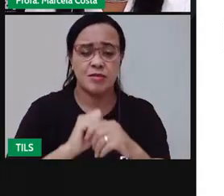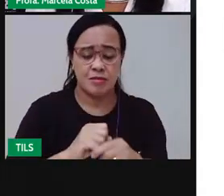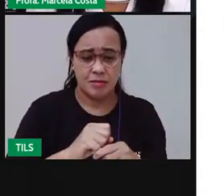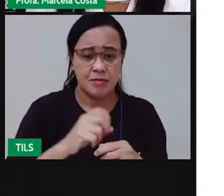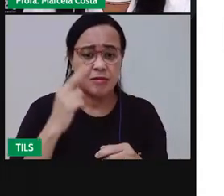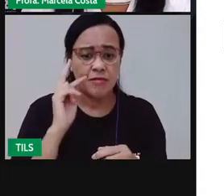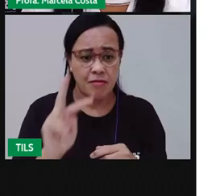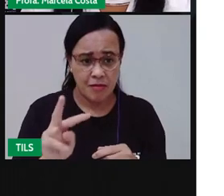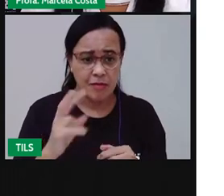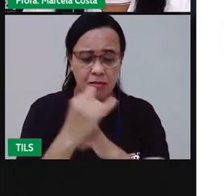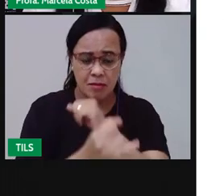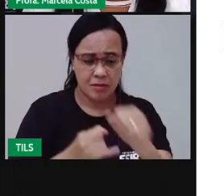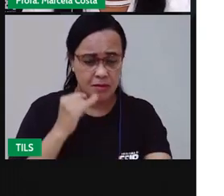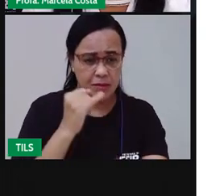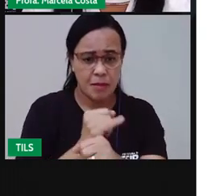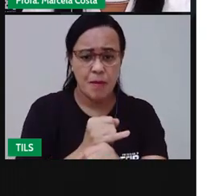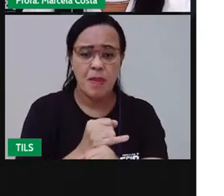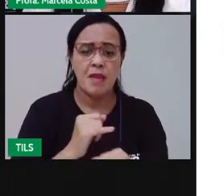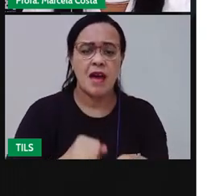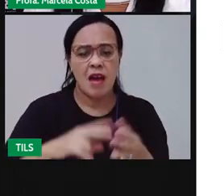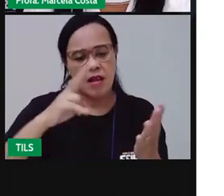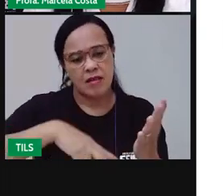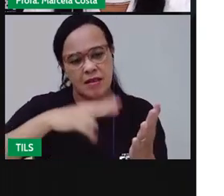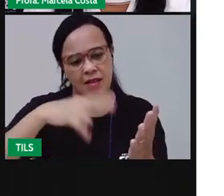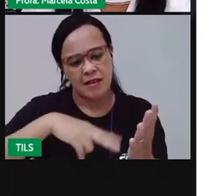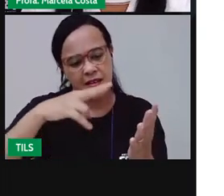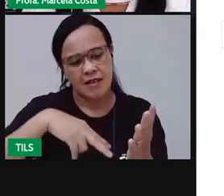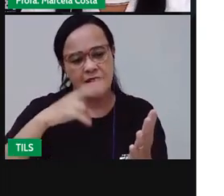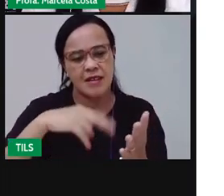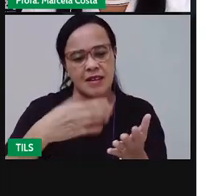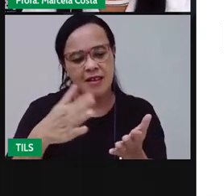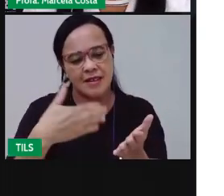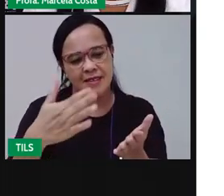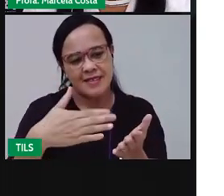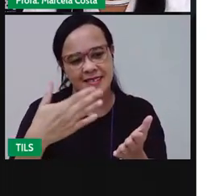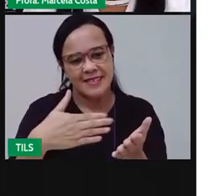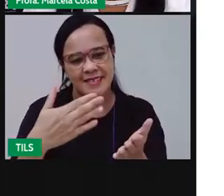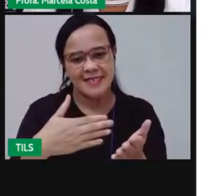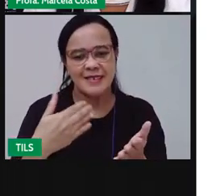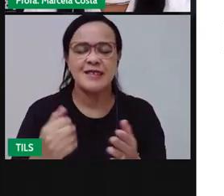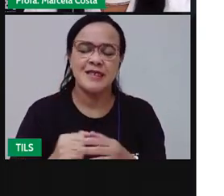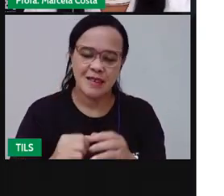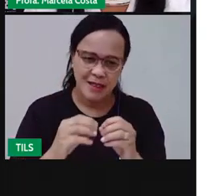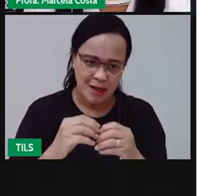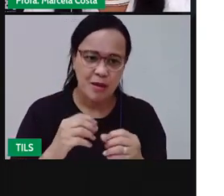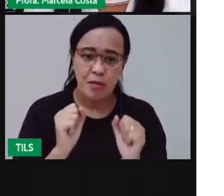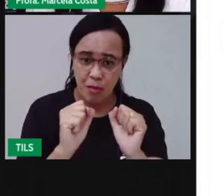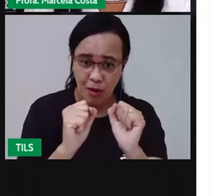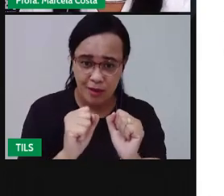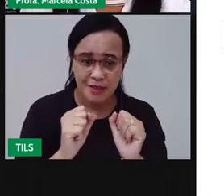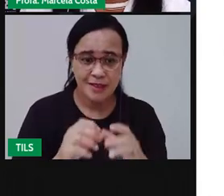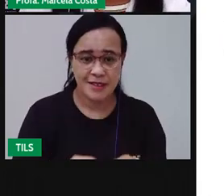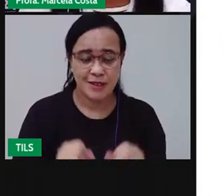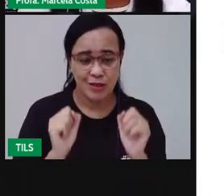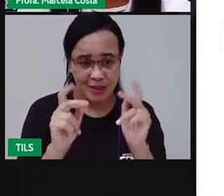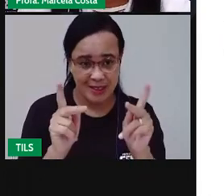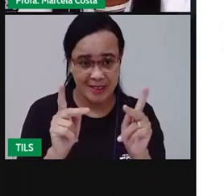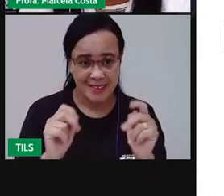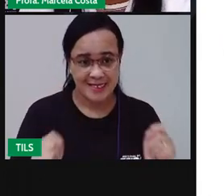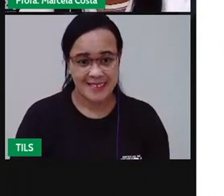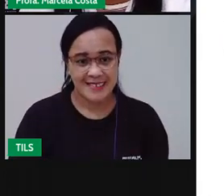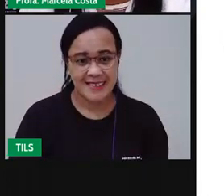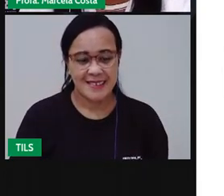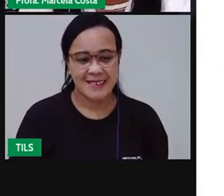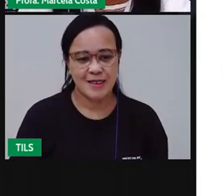link e fazer a leitura do livro em formato digital, tá bom? Deixa eu te